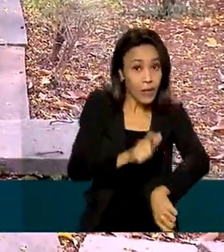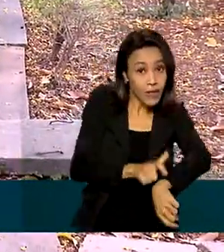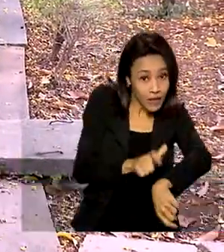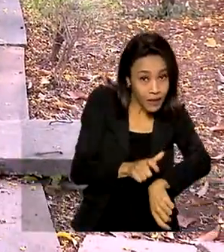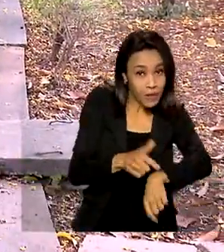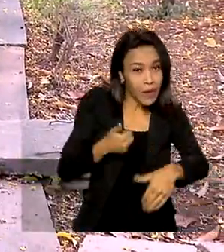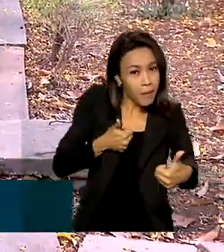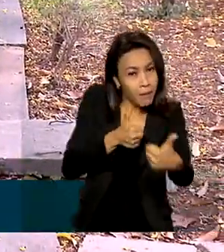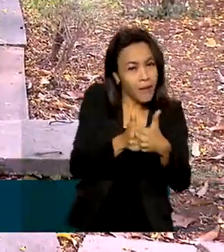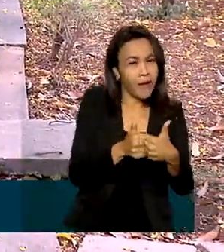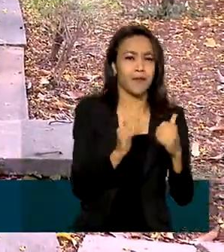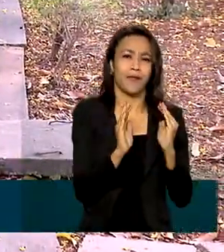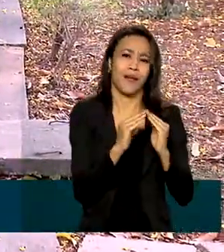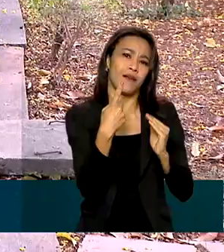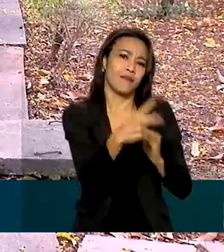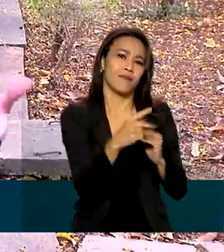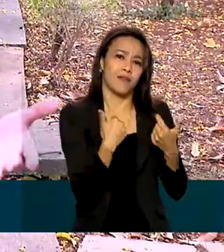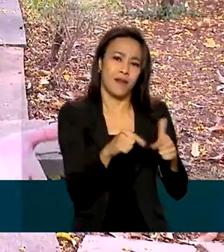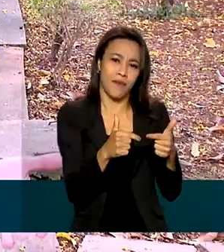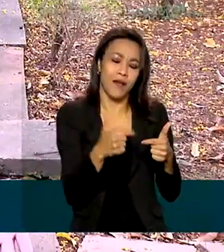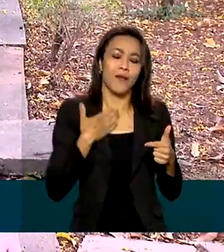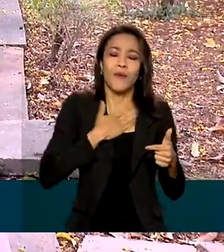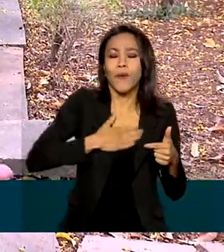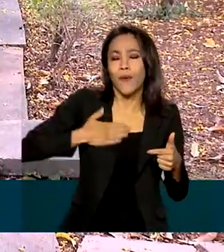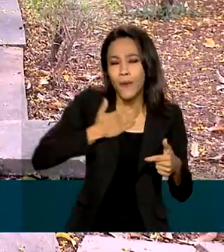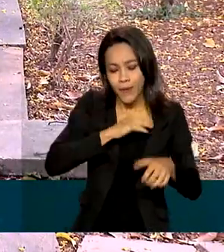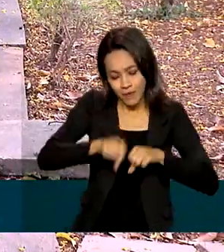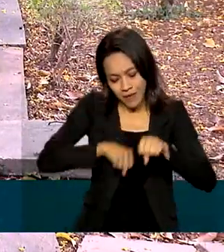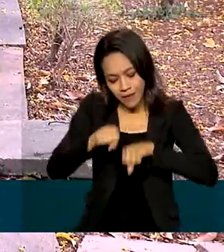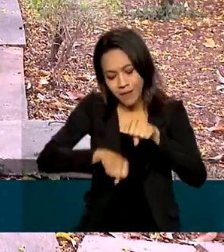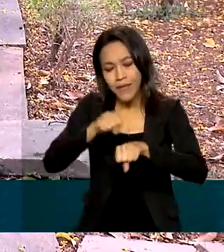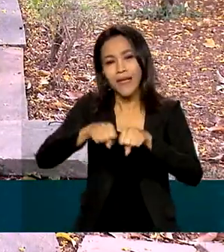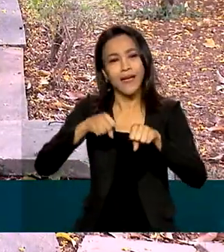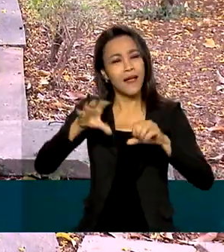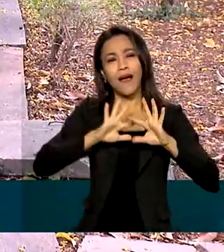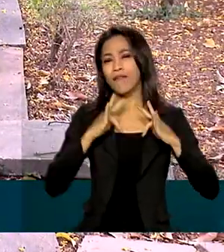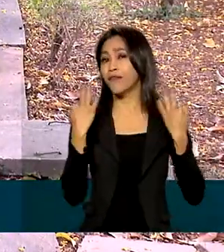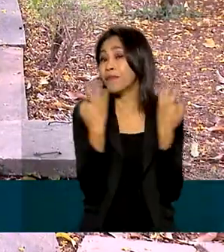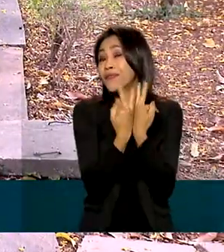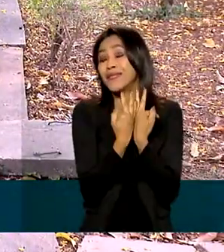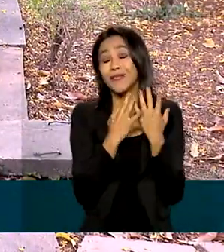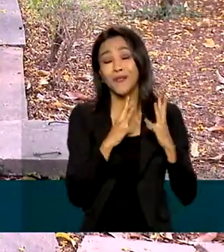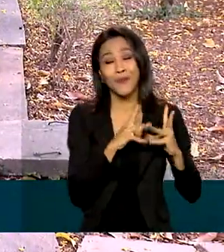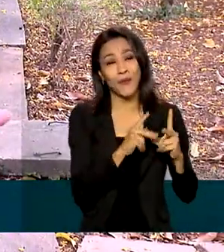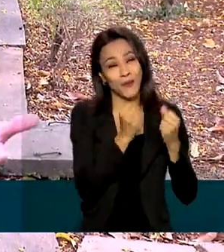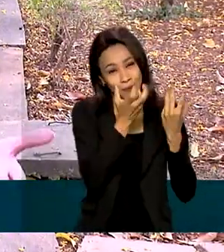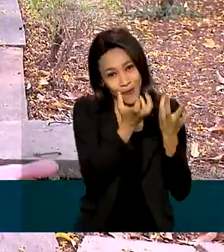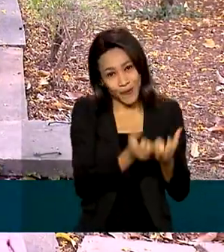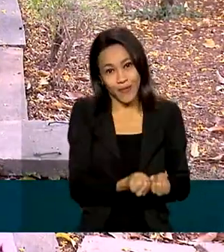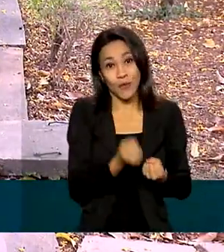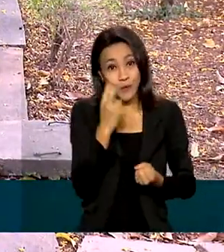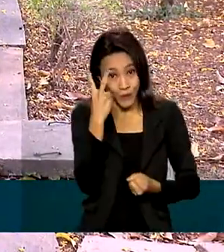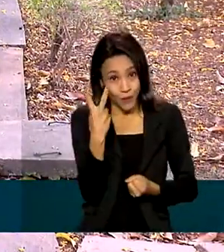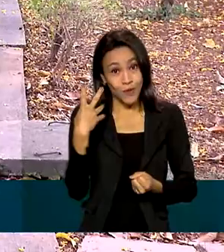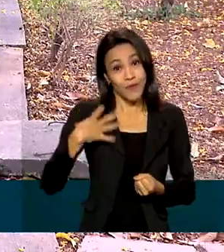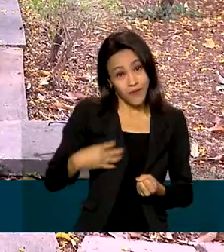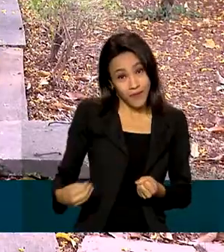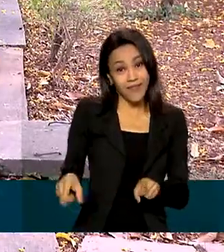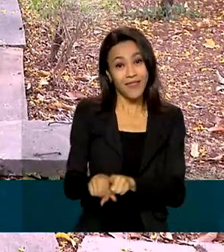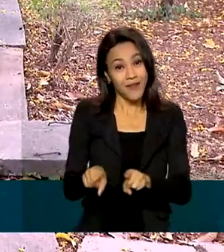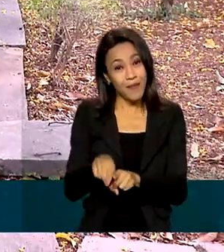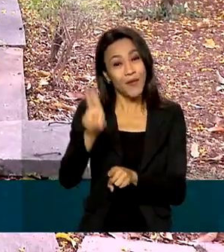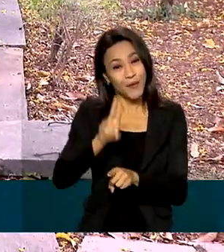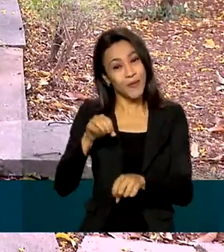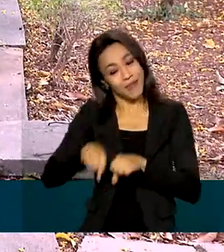fica mais perto de casa. E o gosto pela bicicleta tomou conta da família inteira. É que os dois filhos do casal também